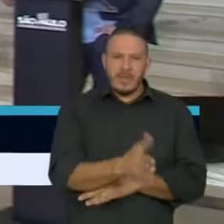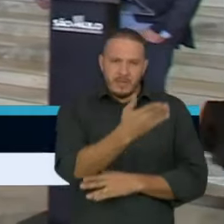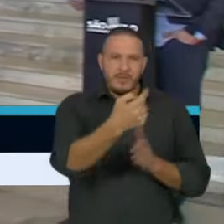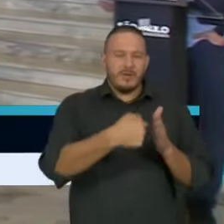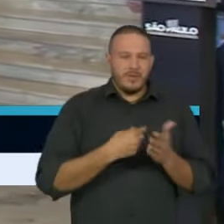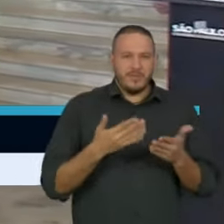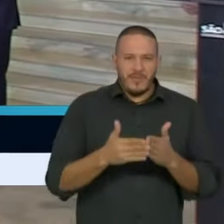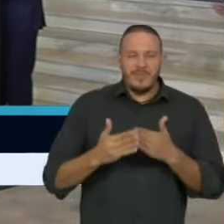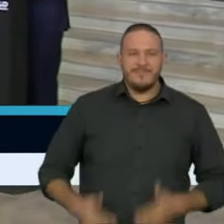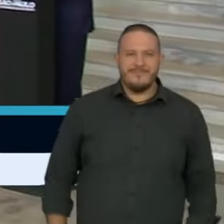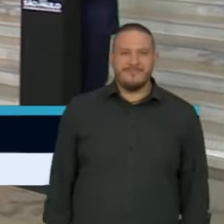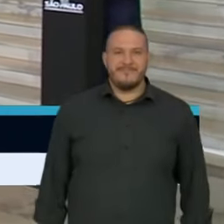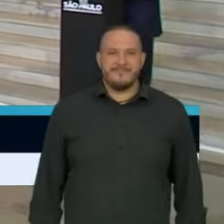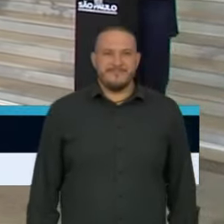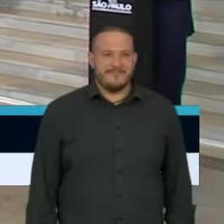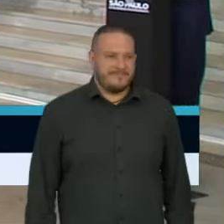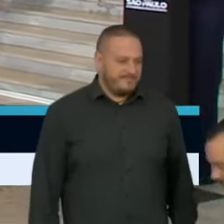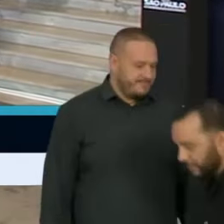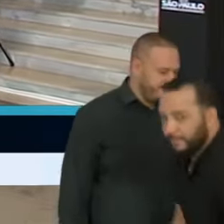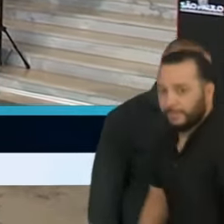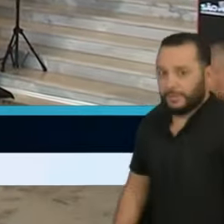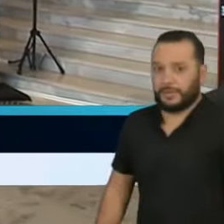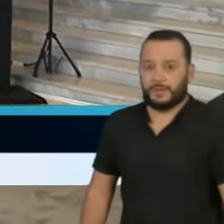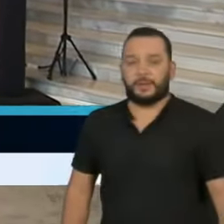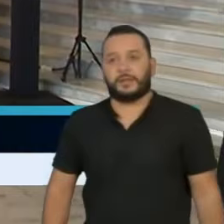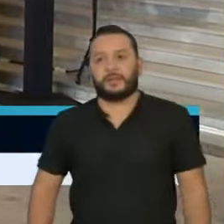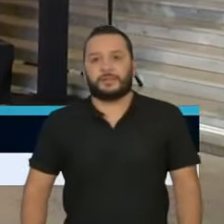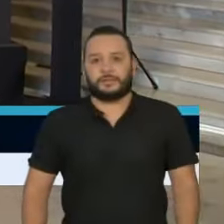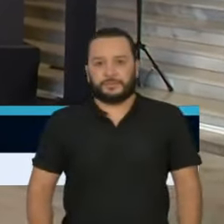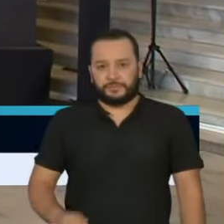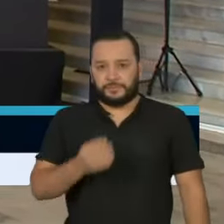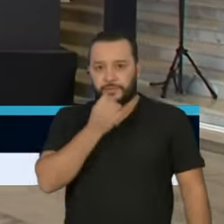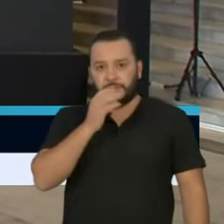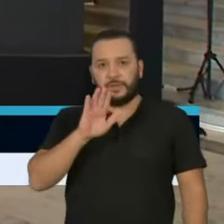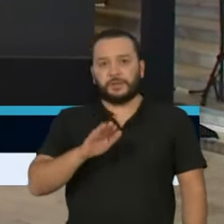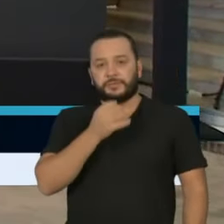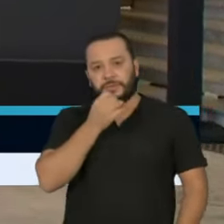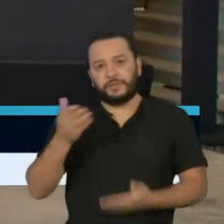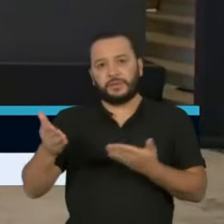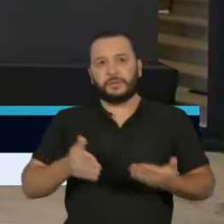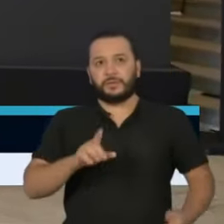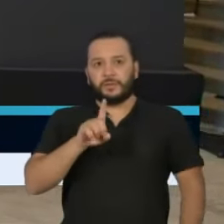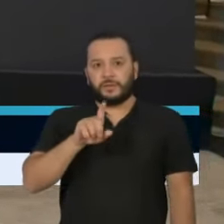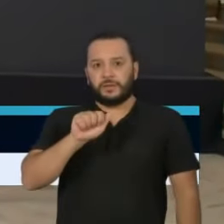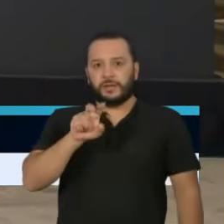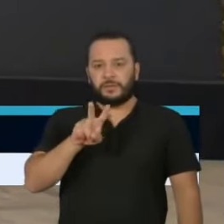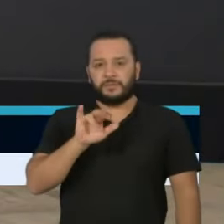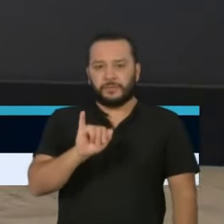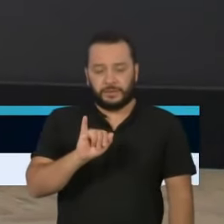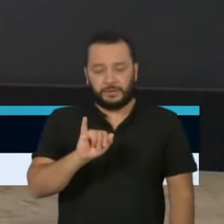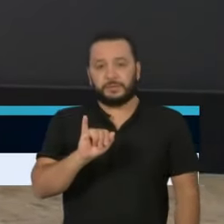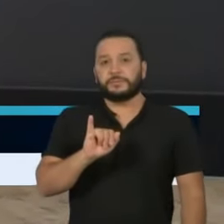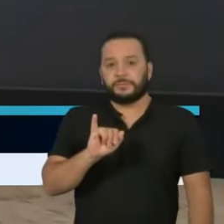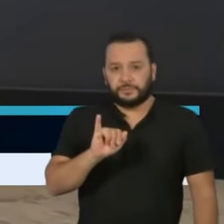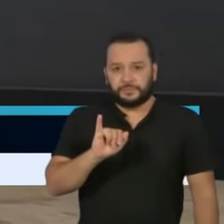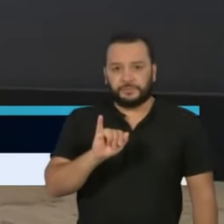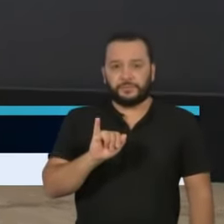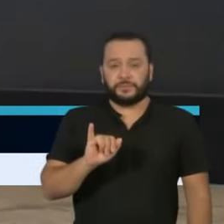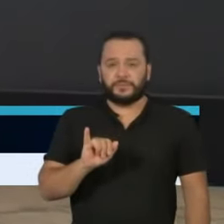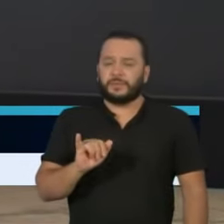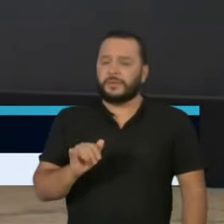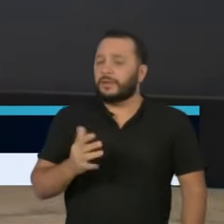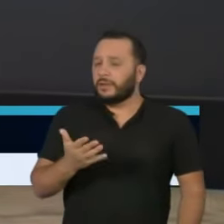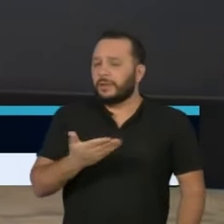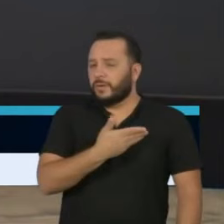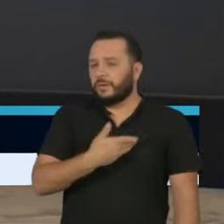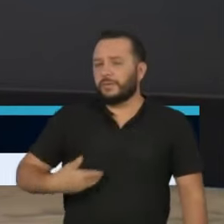Sua pergunta, por favor. Boa tarde a todos. Bem-vindo de volta, doutor Davi. Obrigada pelo depoimento. Governador,